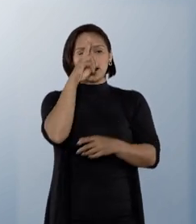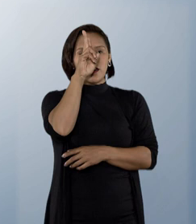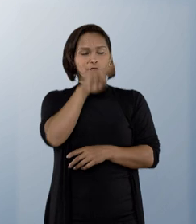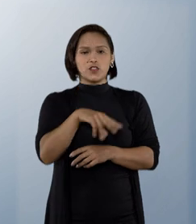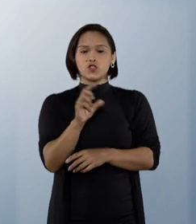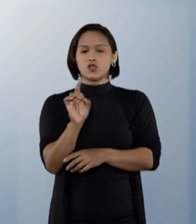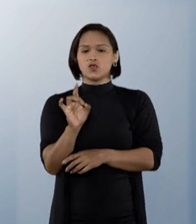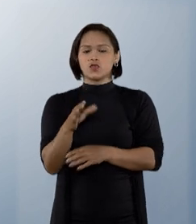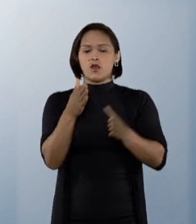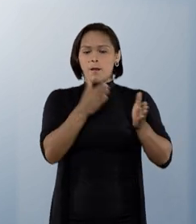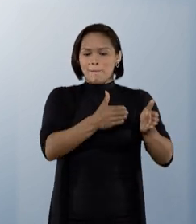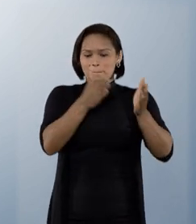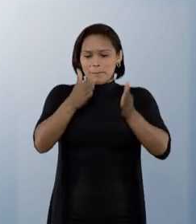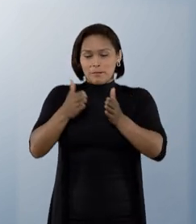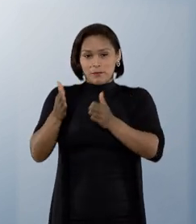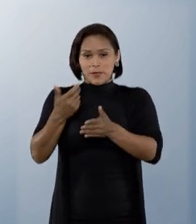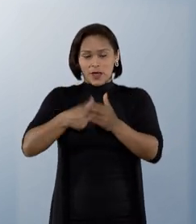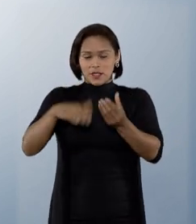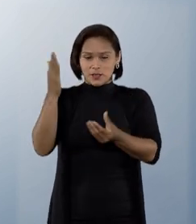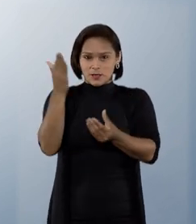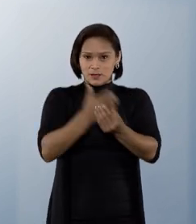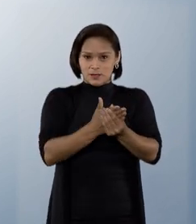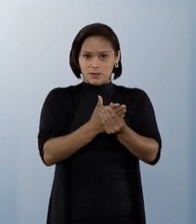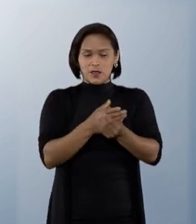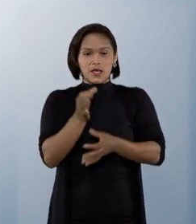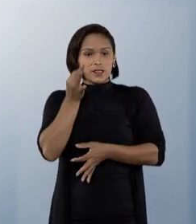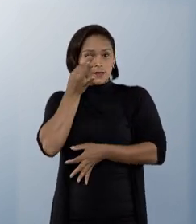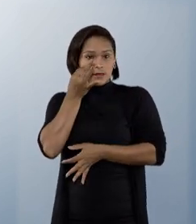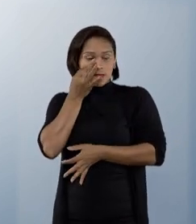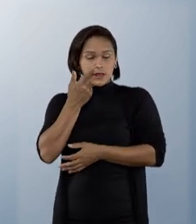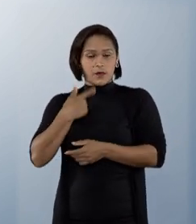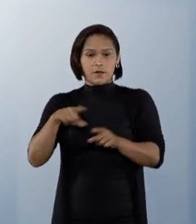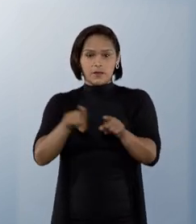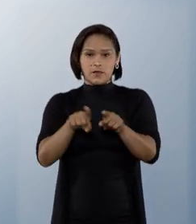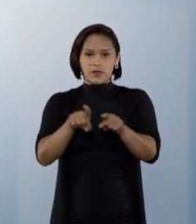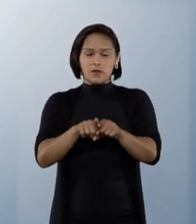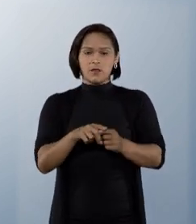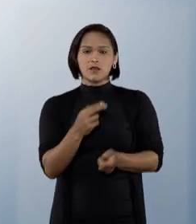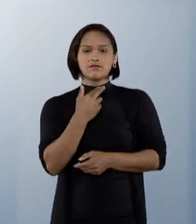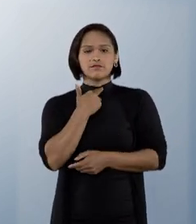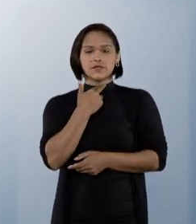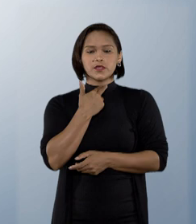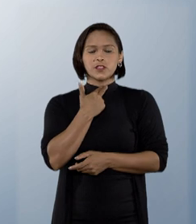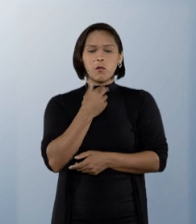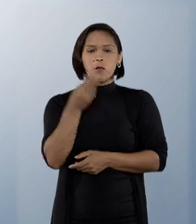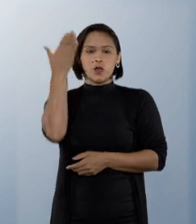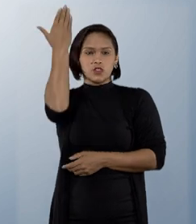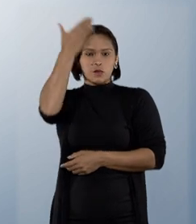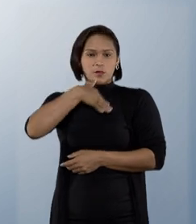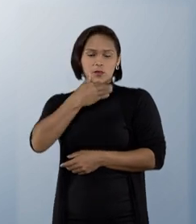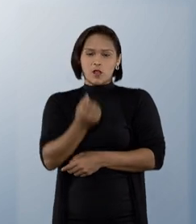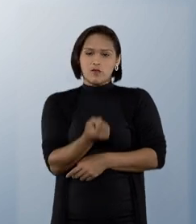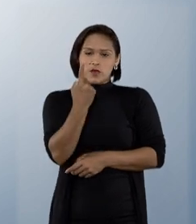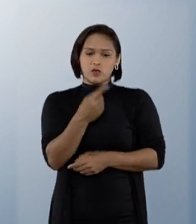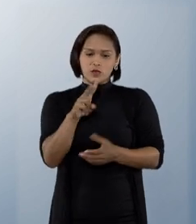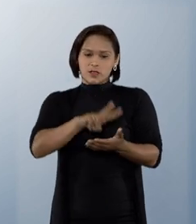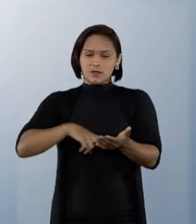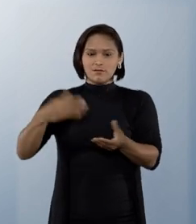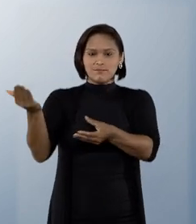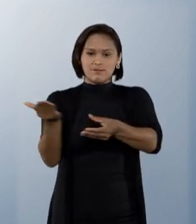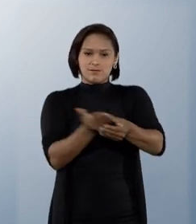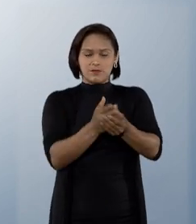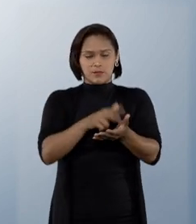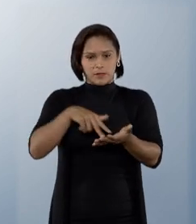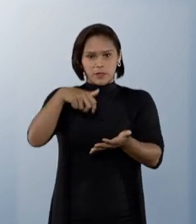visto apenas como etapa antecedente do reconhecimento presencial. Assim, não pode servir como prova em ação